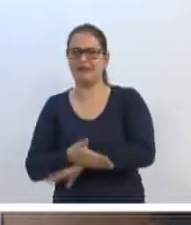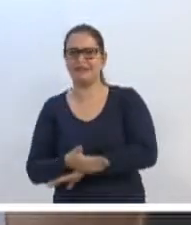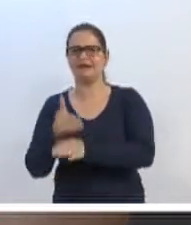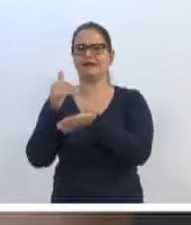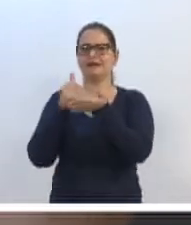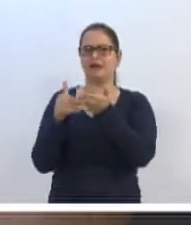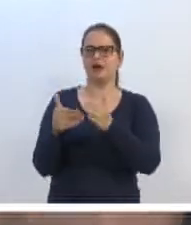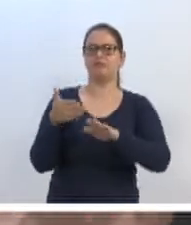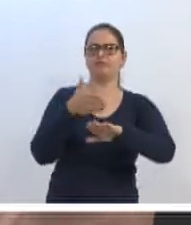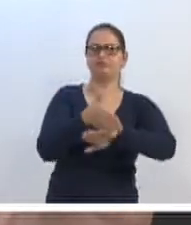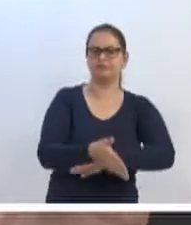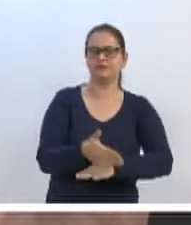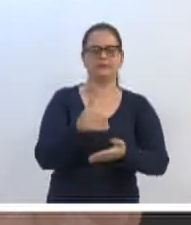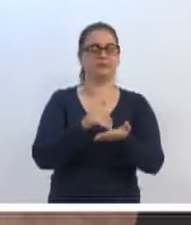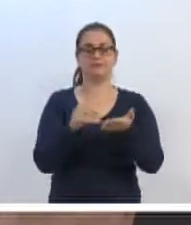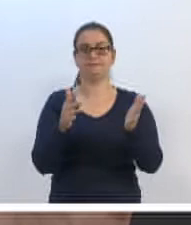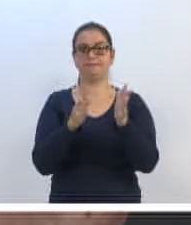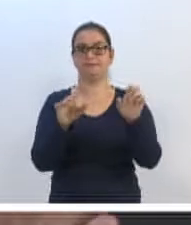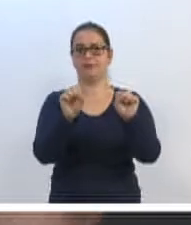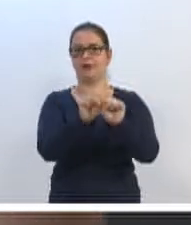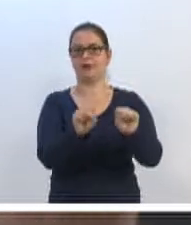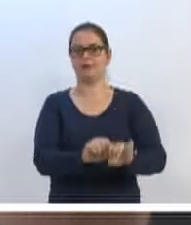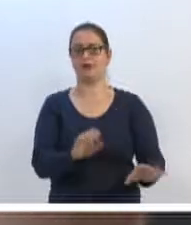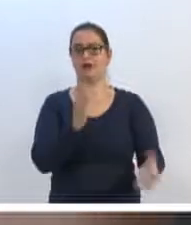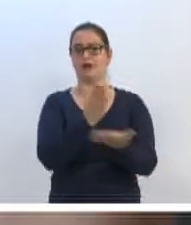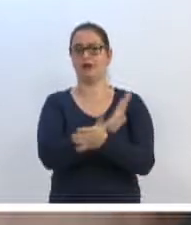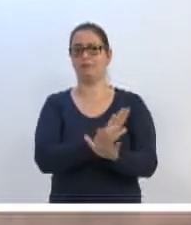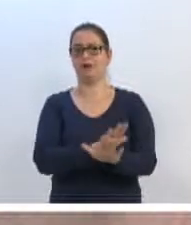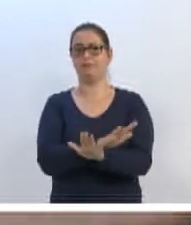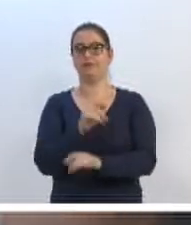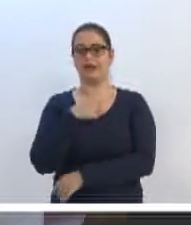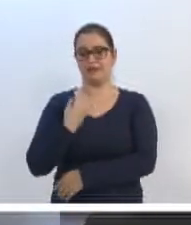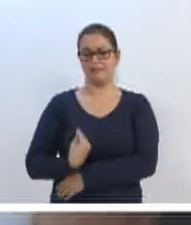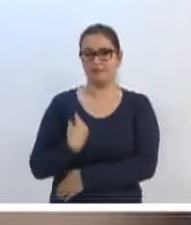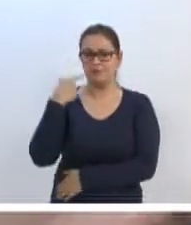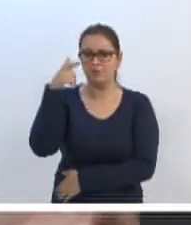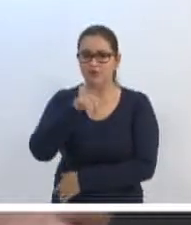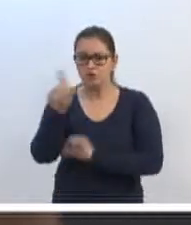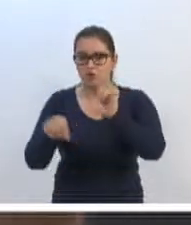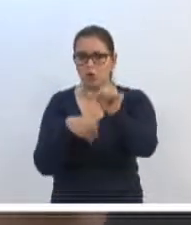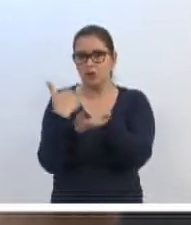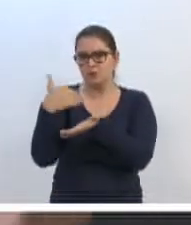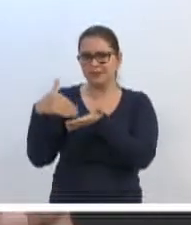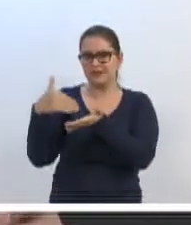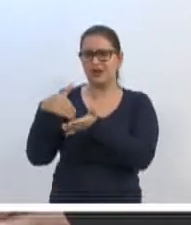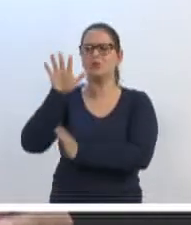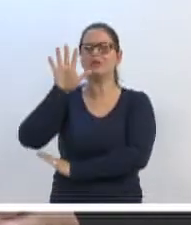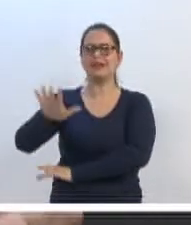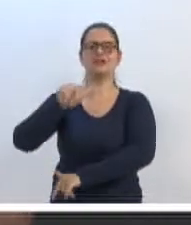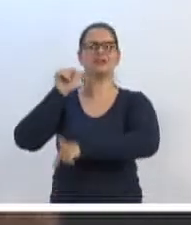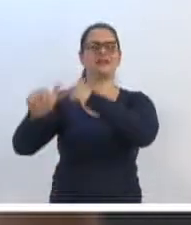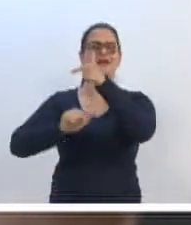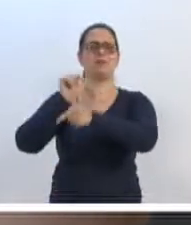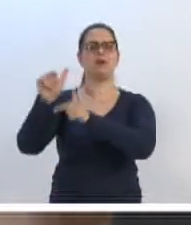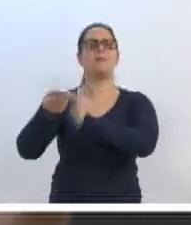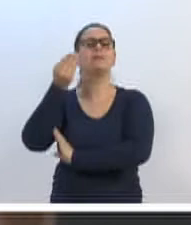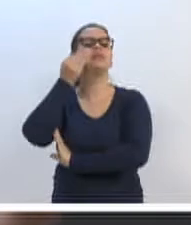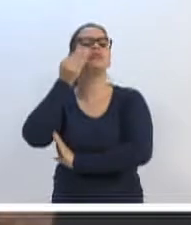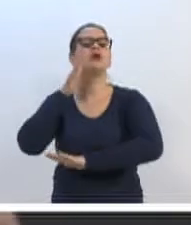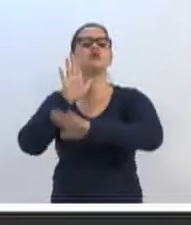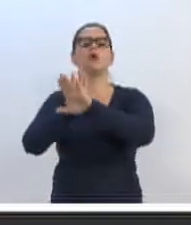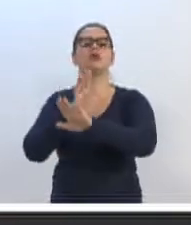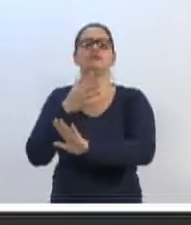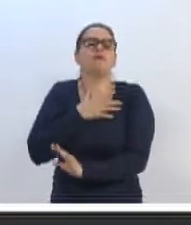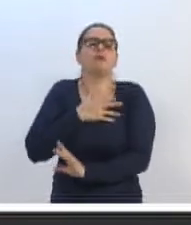estrutura, isso tem que parar. Eu acho que temos que deixar quem está no comando, se escolheu o secretário, deixa ele trabalhar. E tentar ajudar de alguma